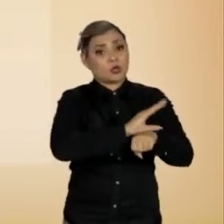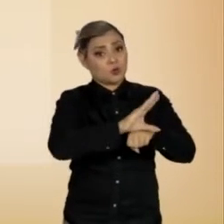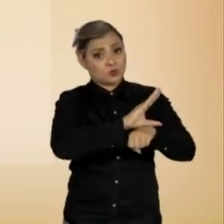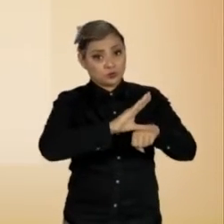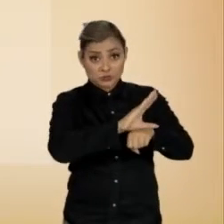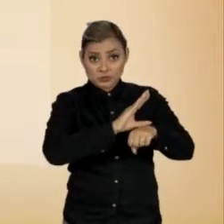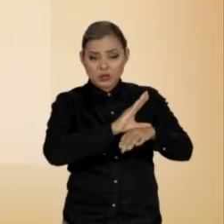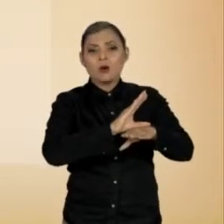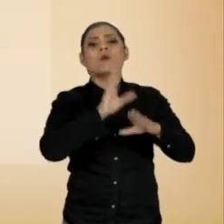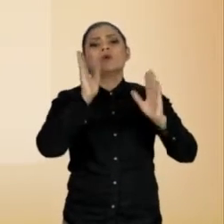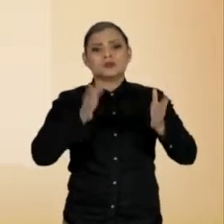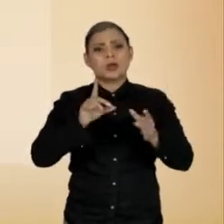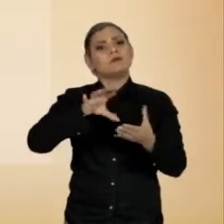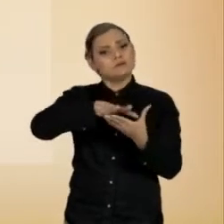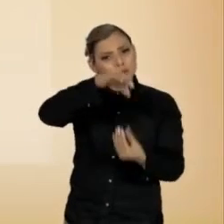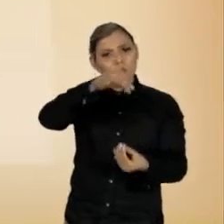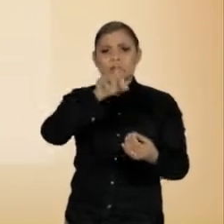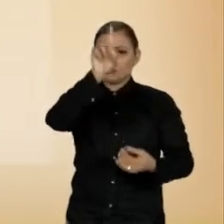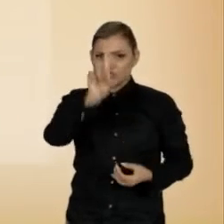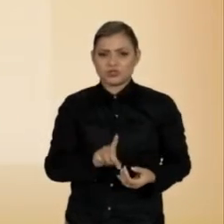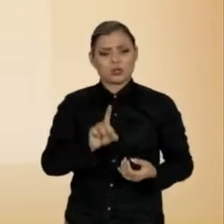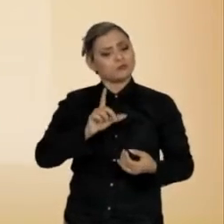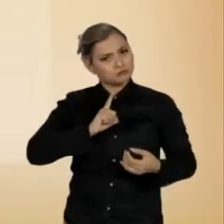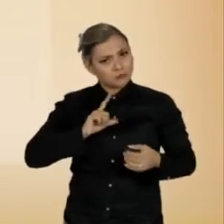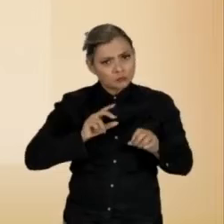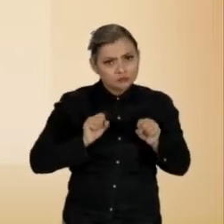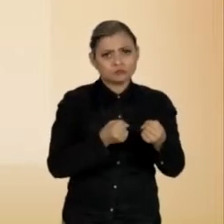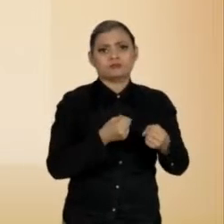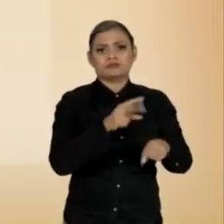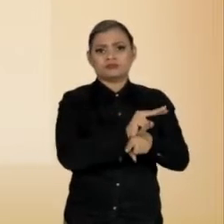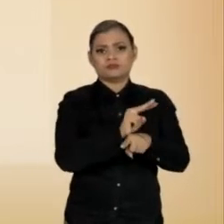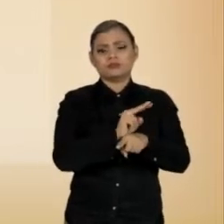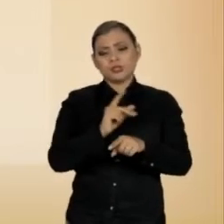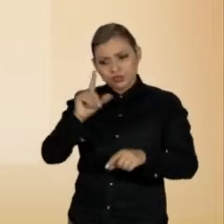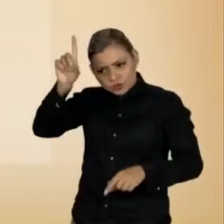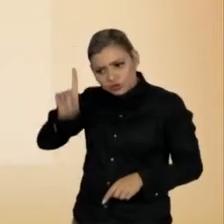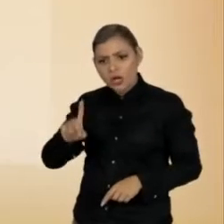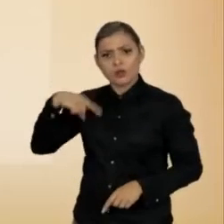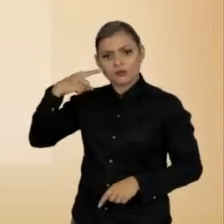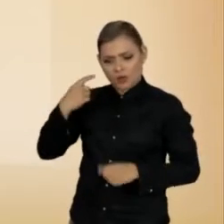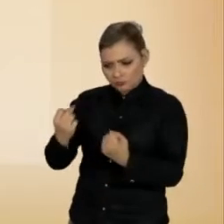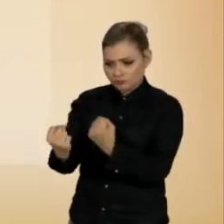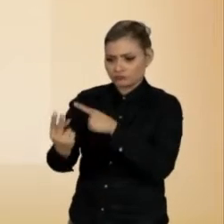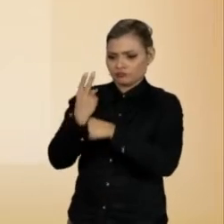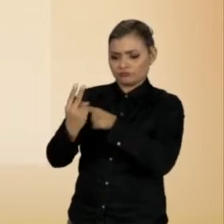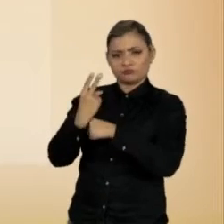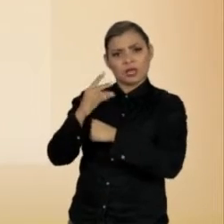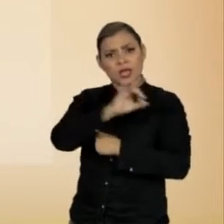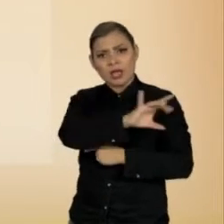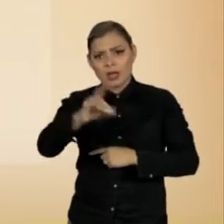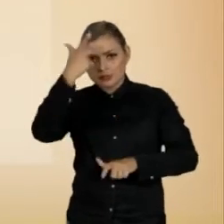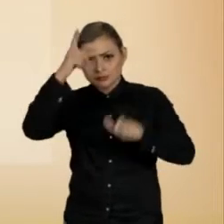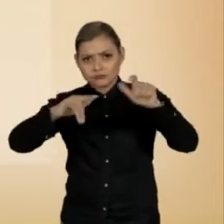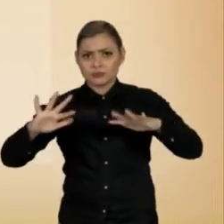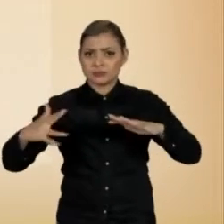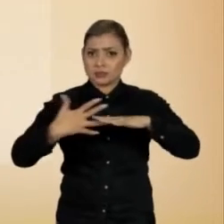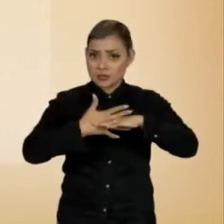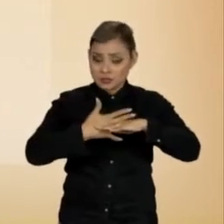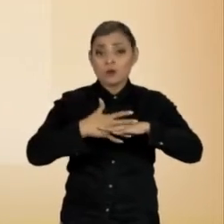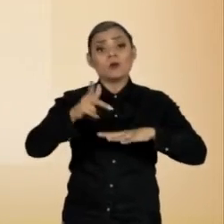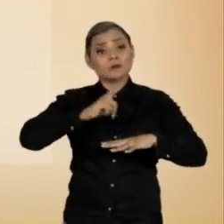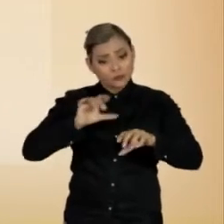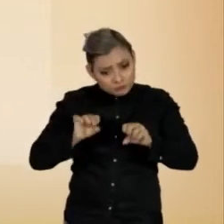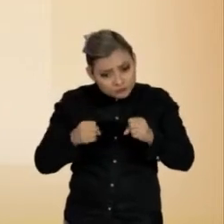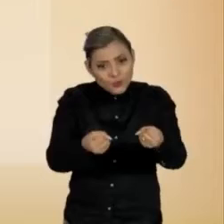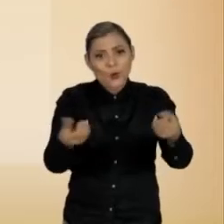jurídica e o Estado Democrático de Direito, e que o direito de defesa e a presunção de inocência de cada cidadã e cidadão saem